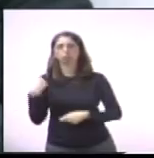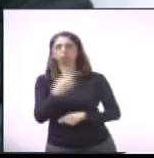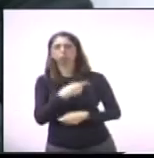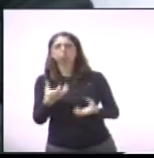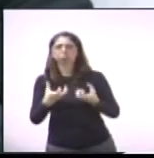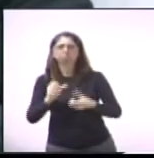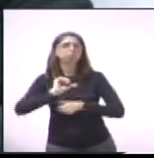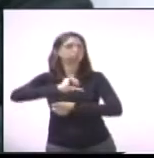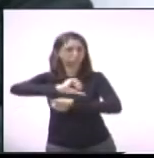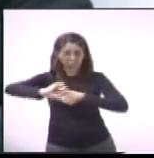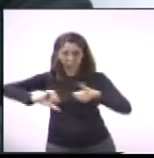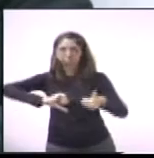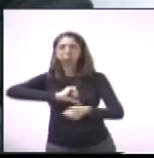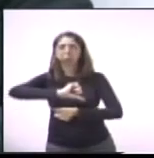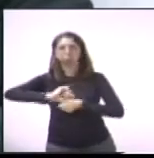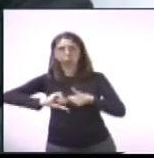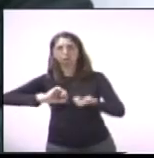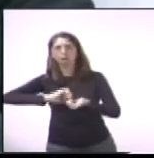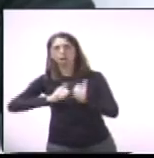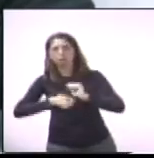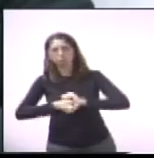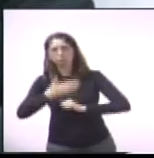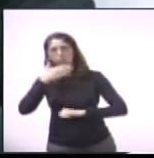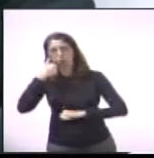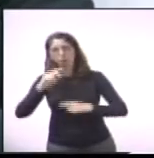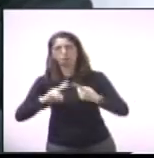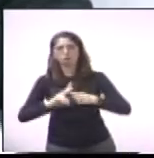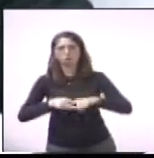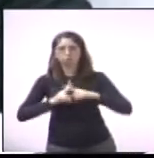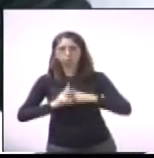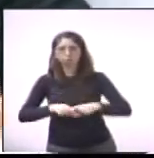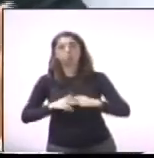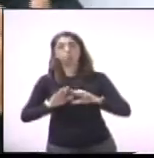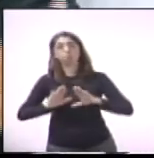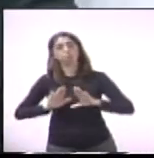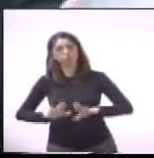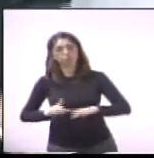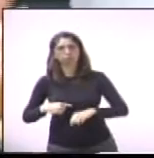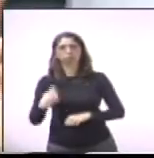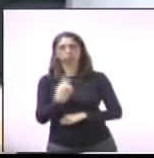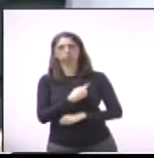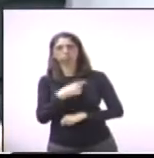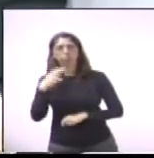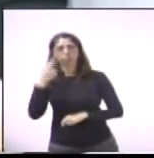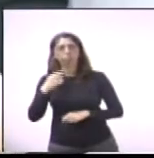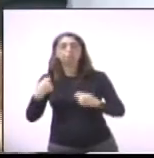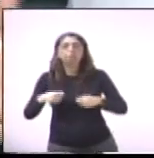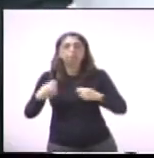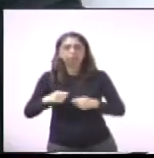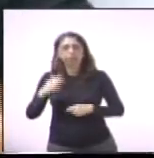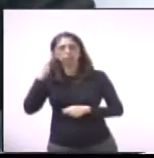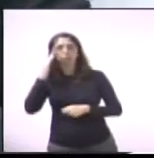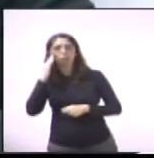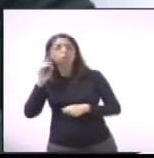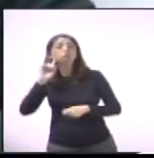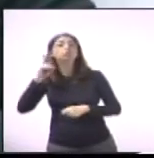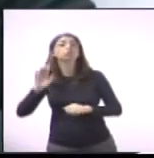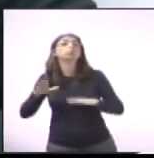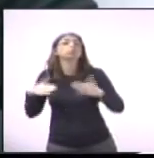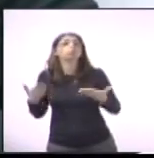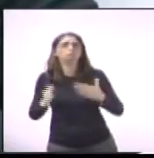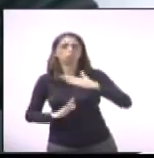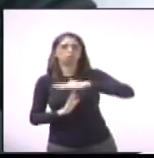mudanças na mobilidade urbana, mas devemos, como vereadores, saber dos prazos para passar para a